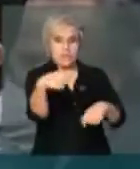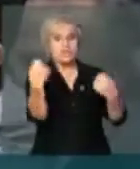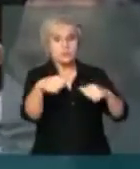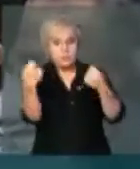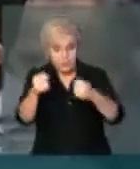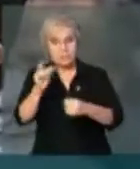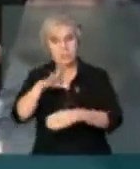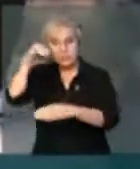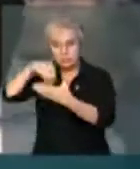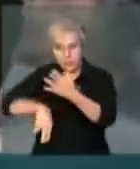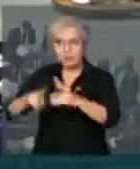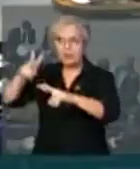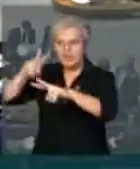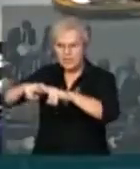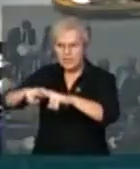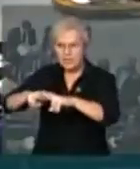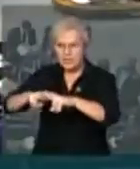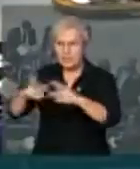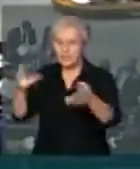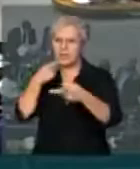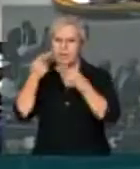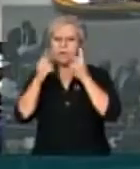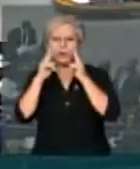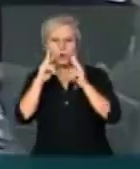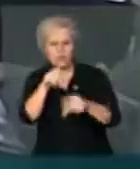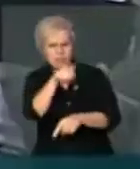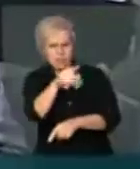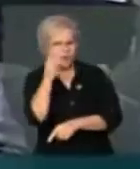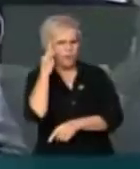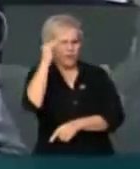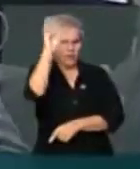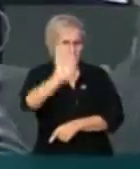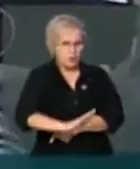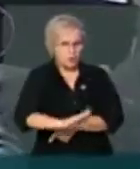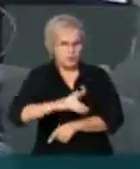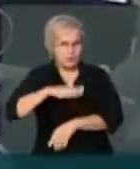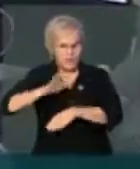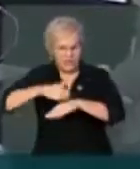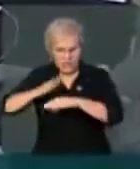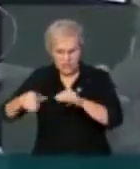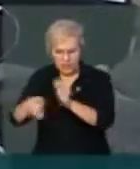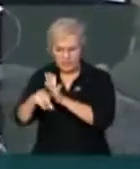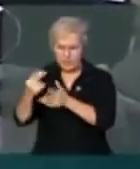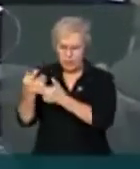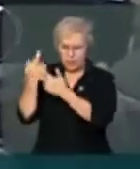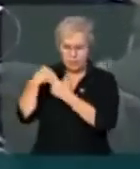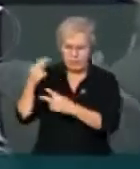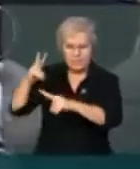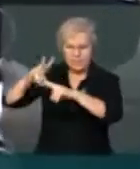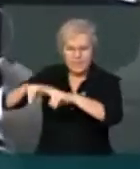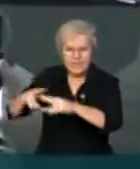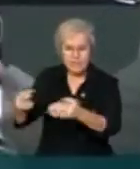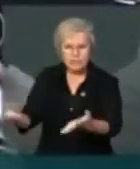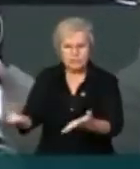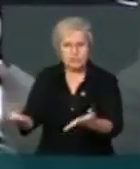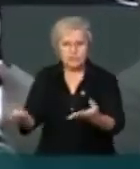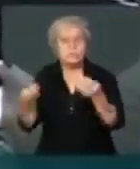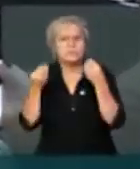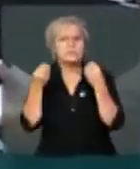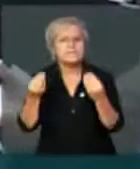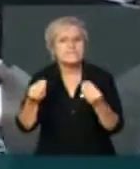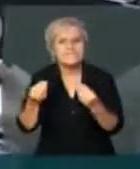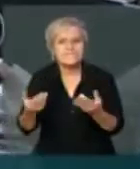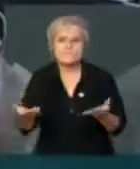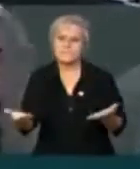na cadeia. E eu ouço aqui alguém dizer que o futuro do Brasil está nesses presos. Gente, olha,